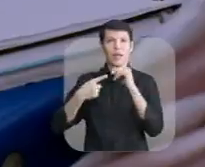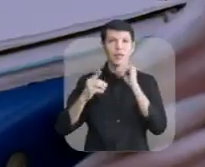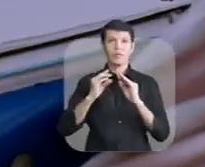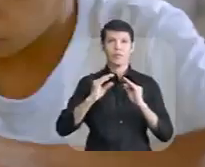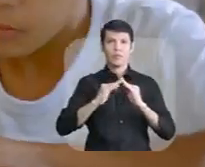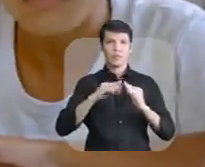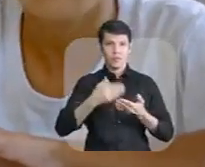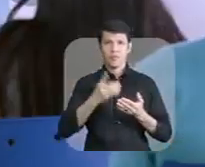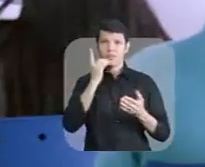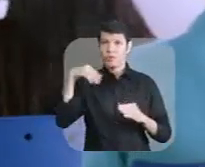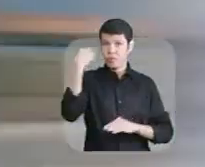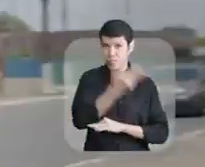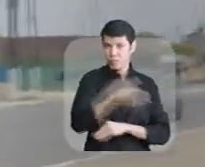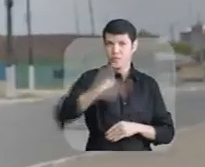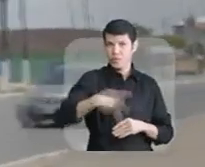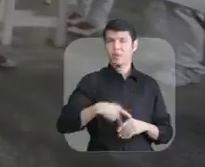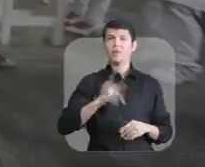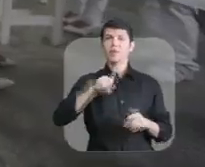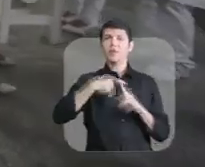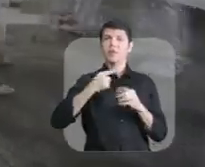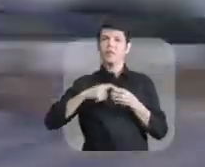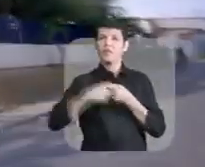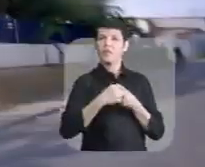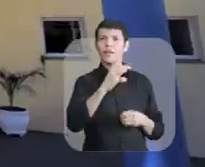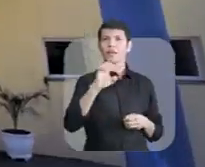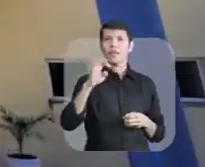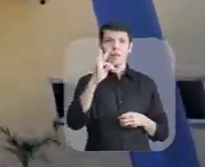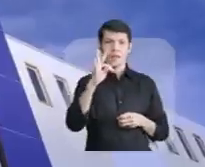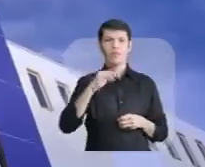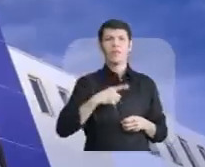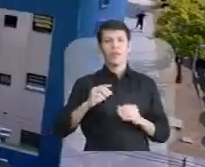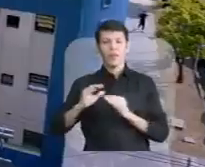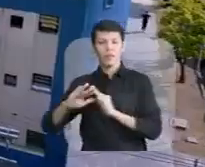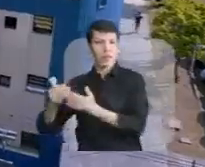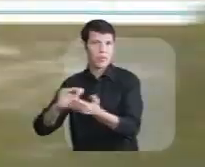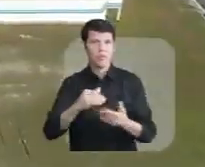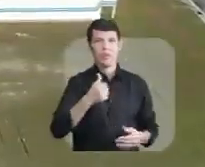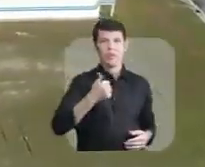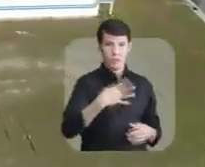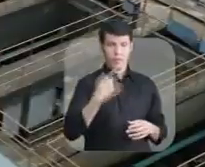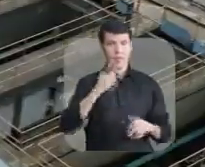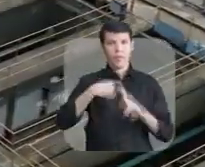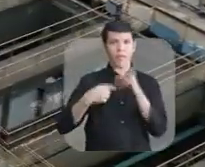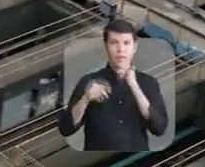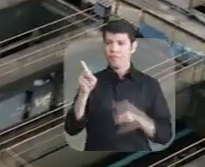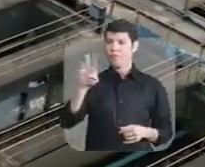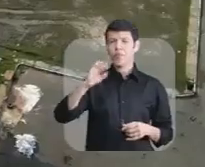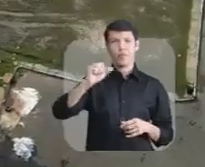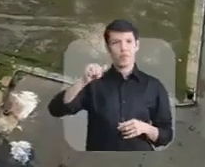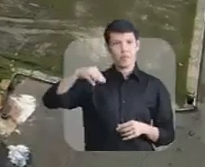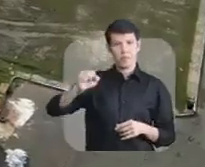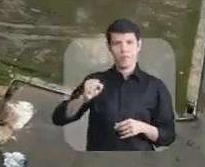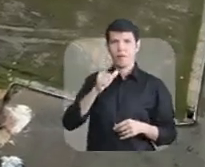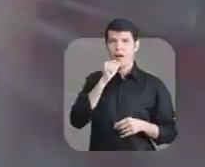ensino de tempo integral Criou os CETES e o CETAM Construiu 24 escolas Fez o PROAMA garantindo água